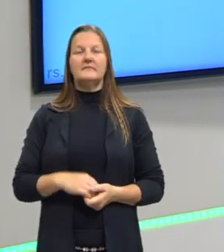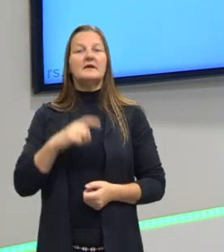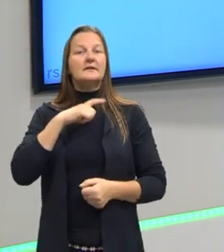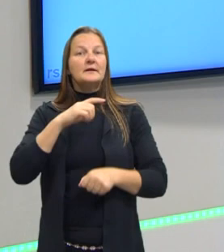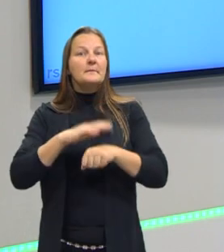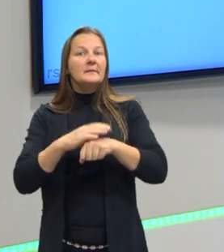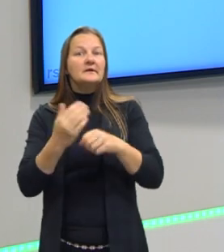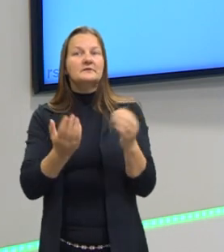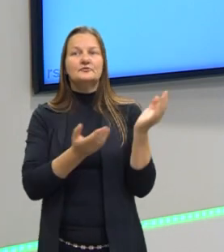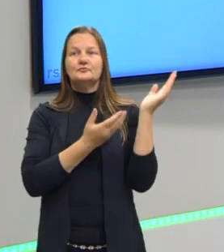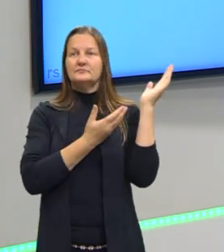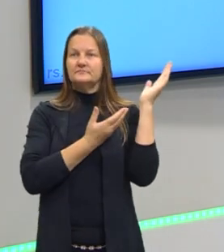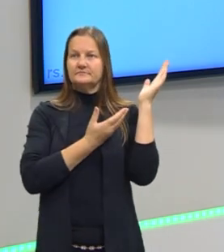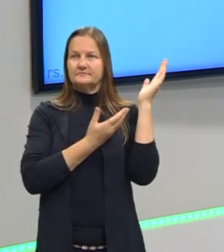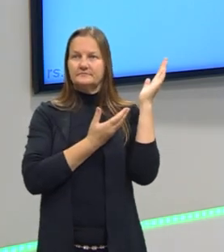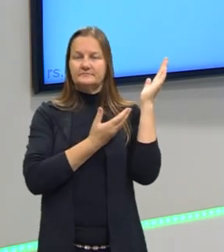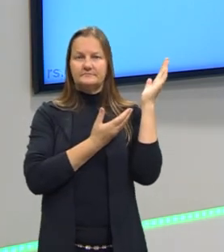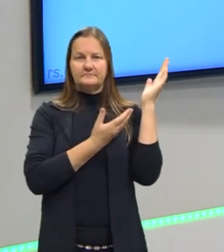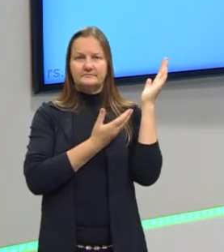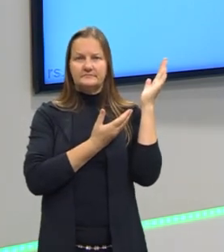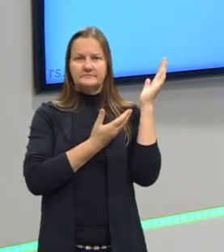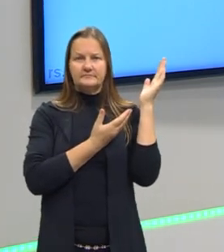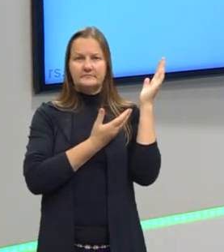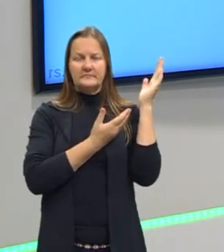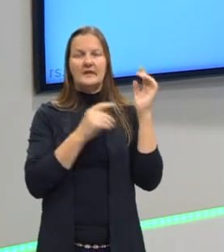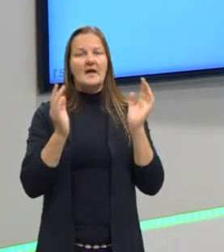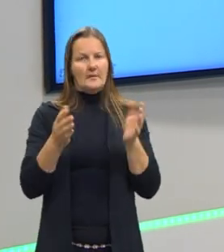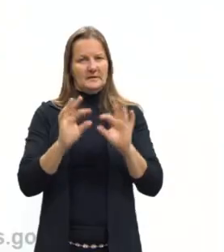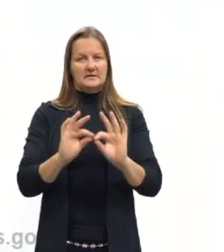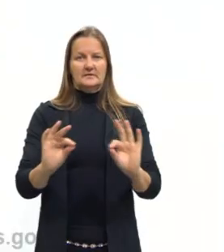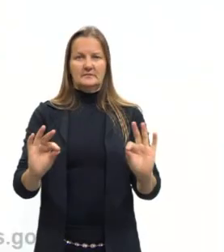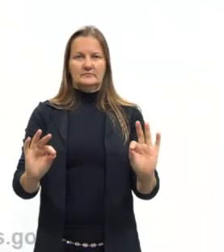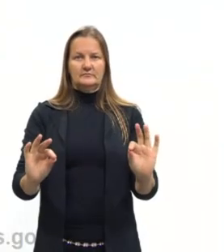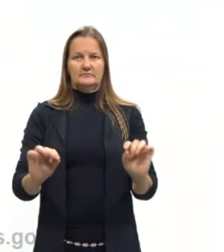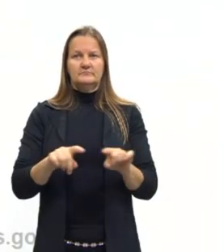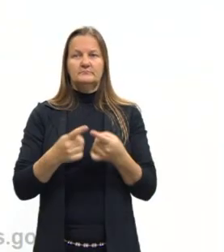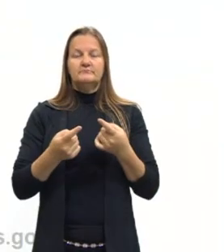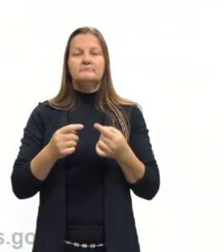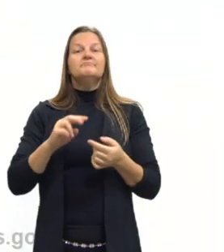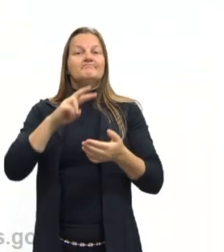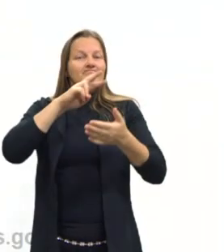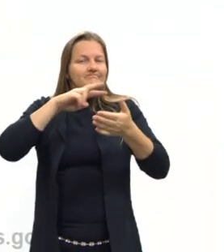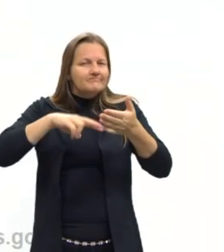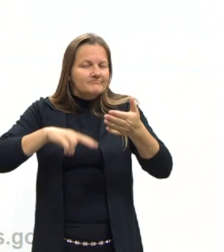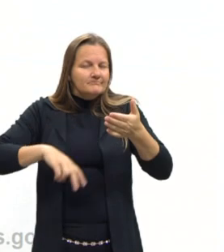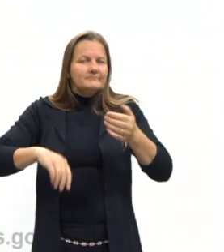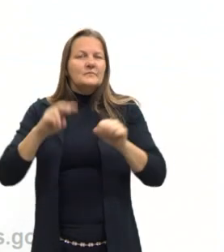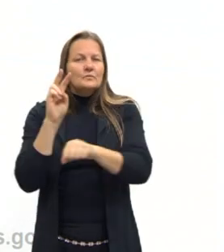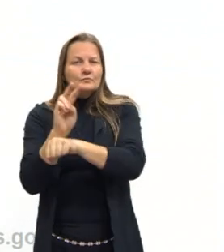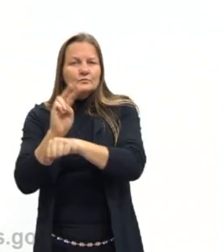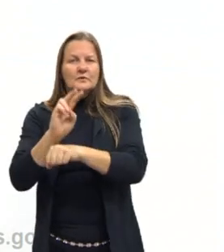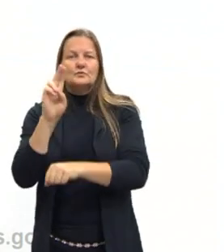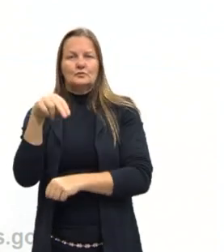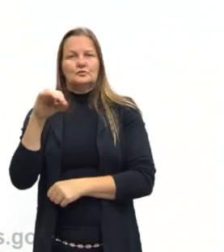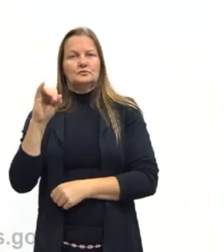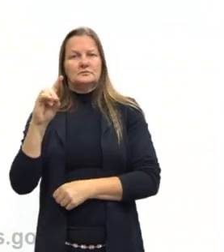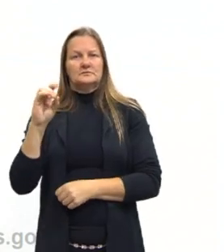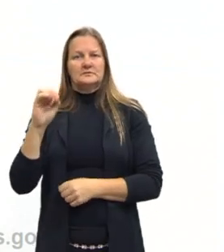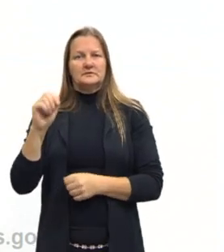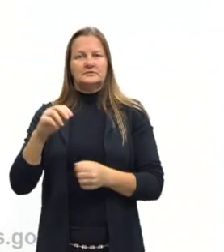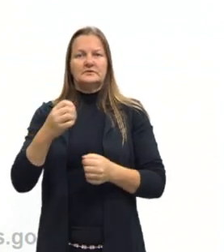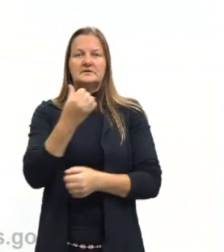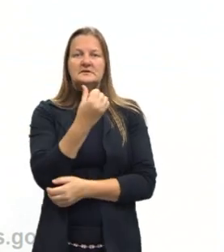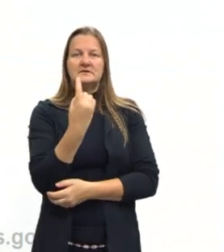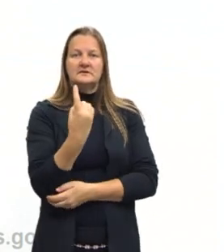Então, essa questão aqui, ela é um pouco mais simples, mas também é de interpretação e cuidado de unidades, tá? A questão